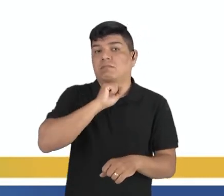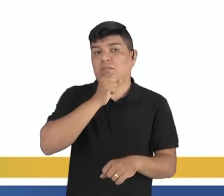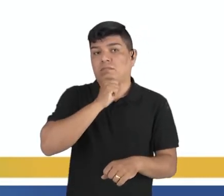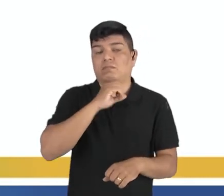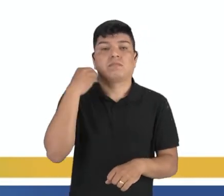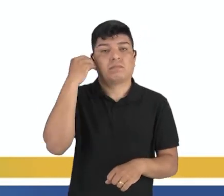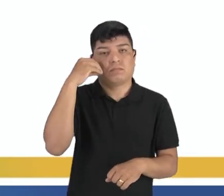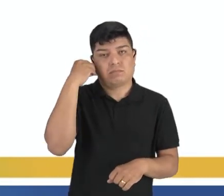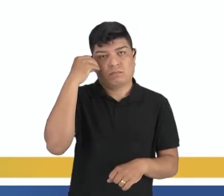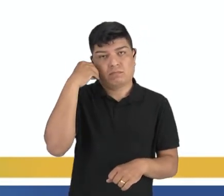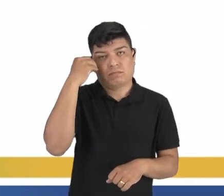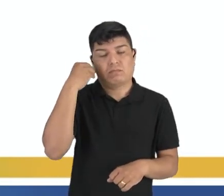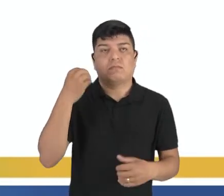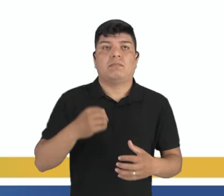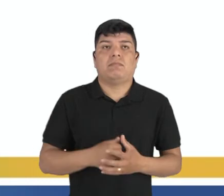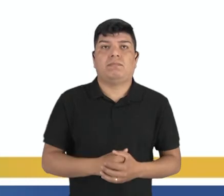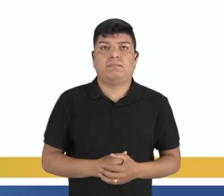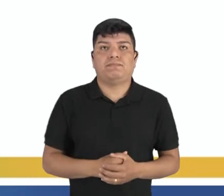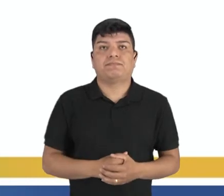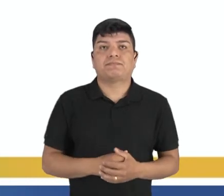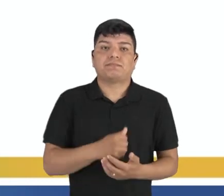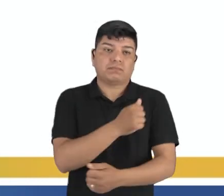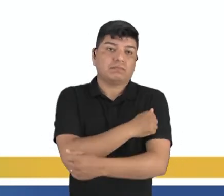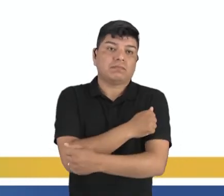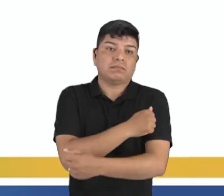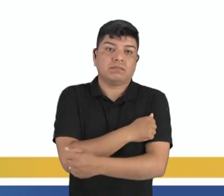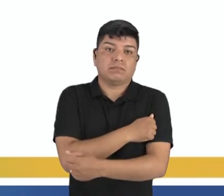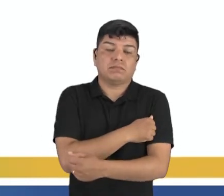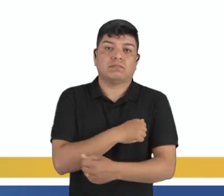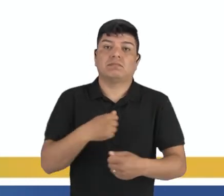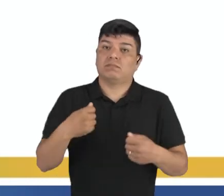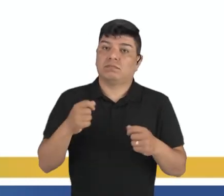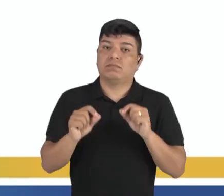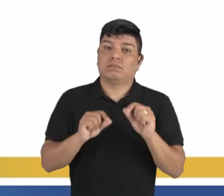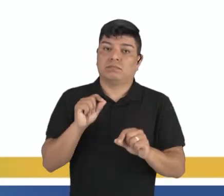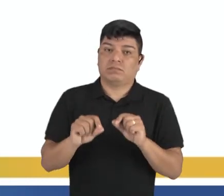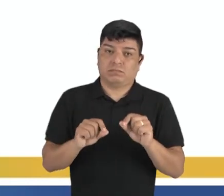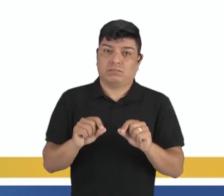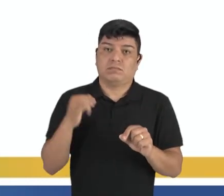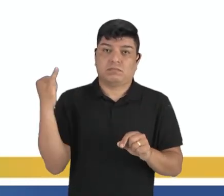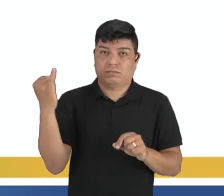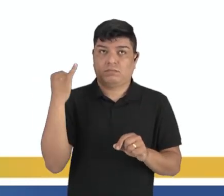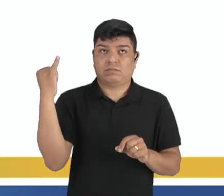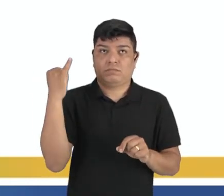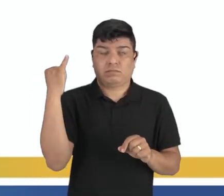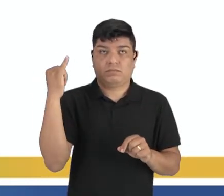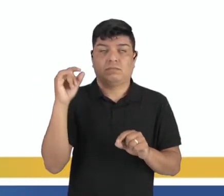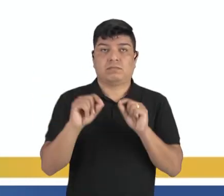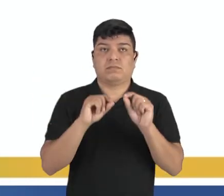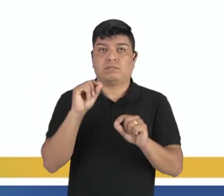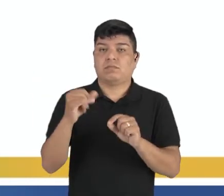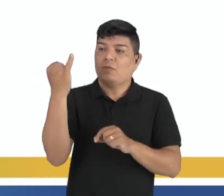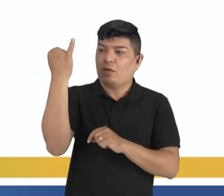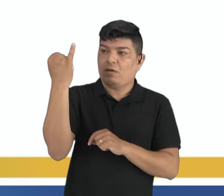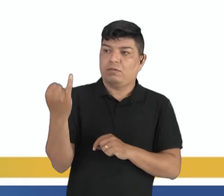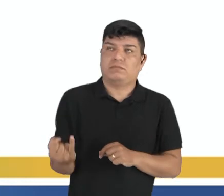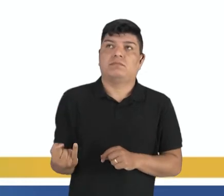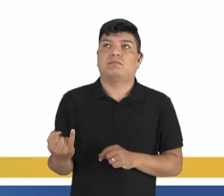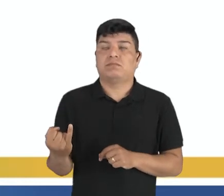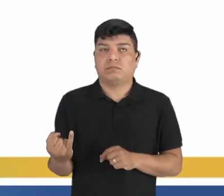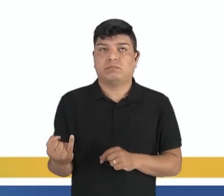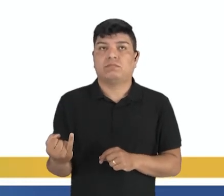experientes, tá? Para alunos que levam a sério, o Pilates é uma poderosa ferramenta de emagrecimento.